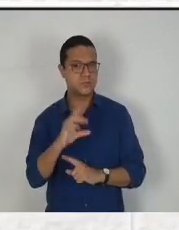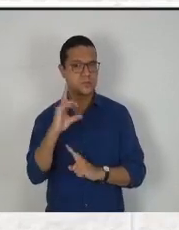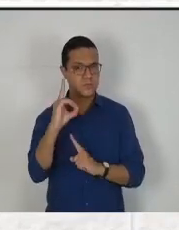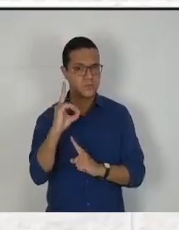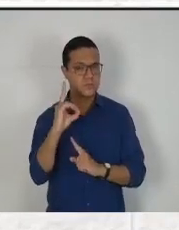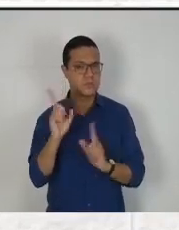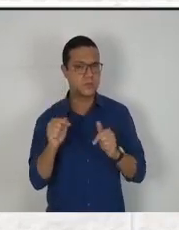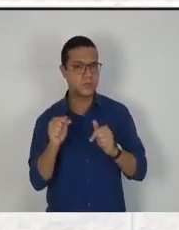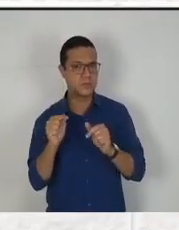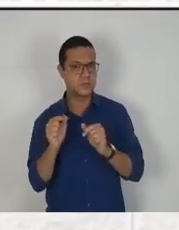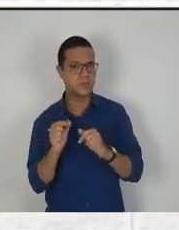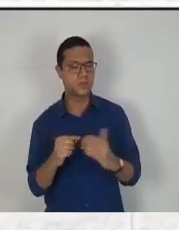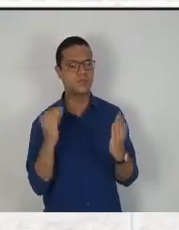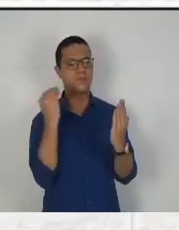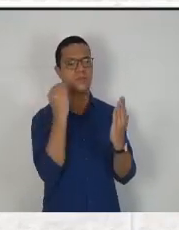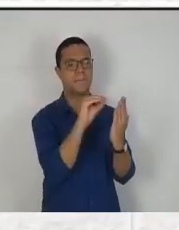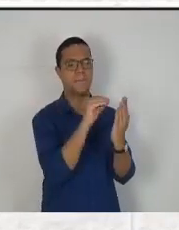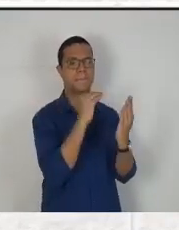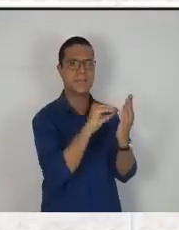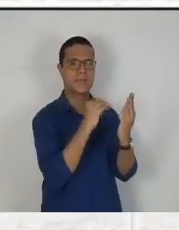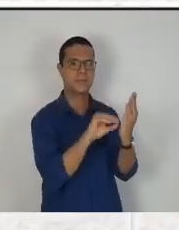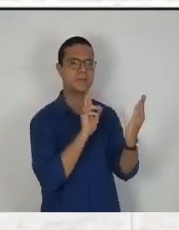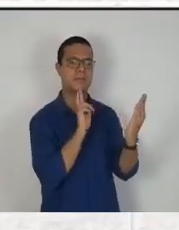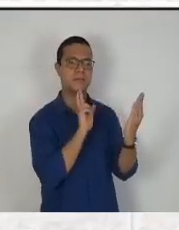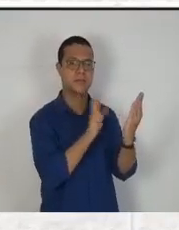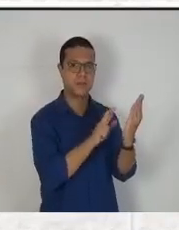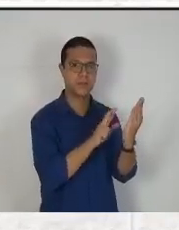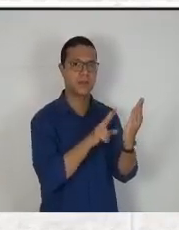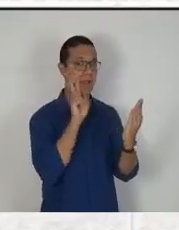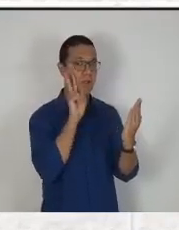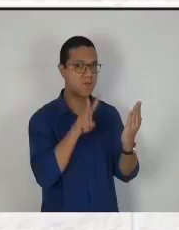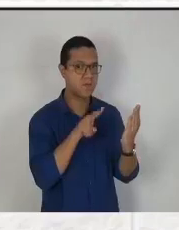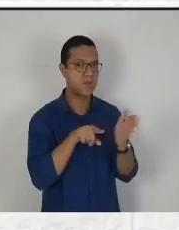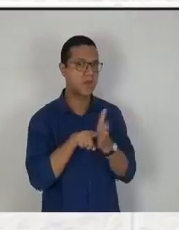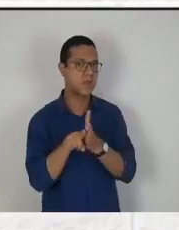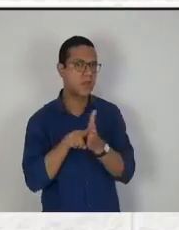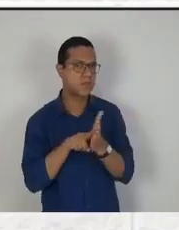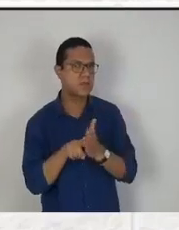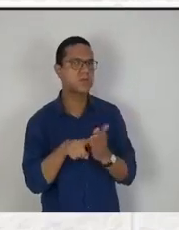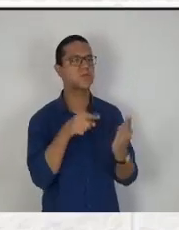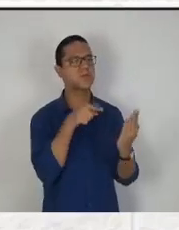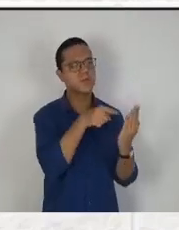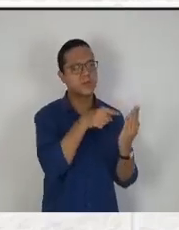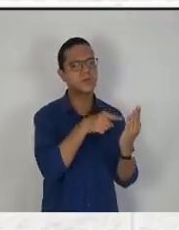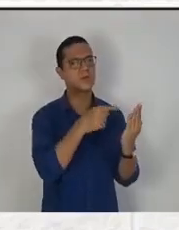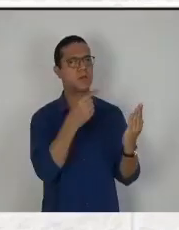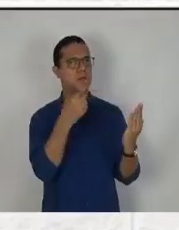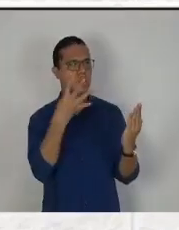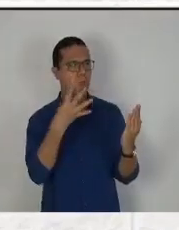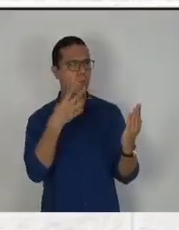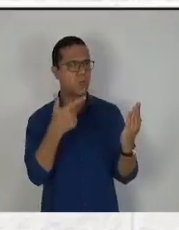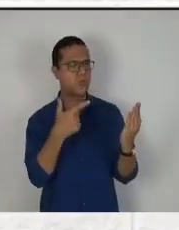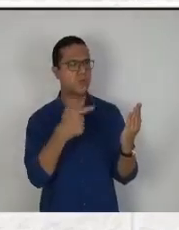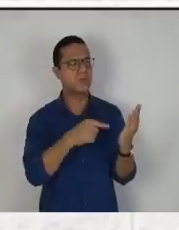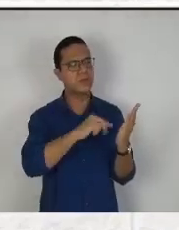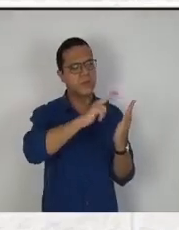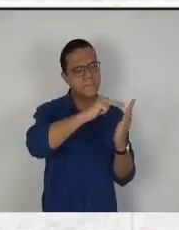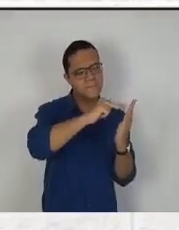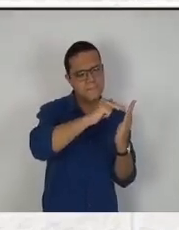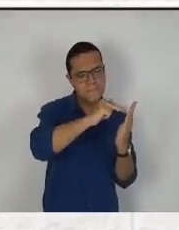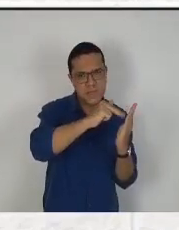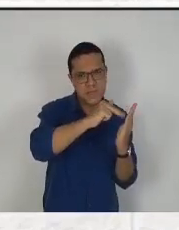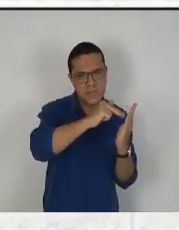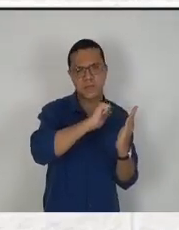Alternativa D. Quando for transferir para o gabarito, observar a questão, questão 42, e